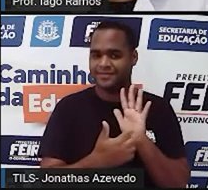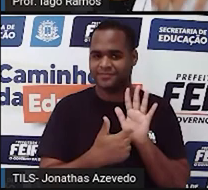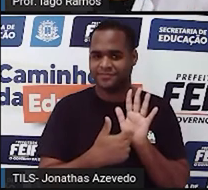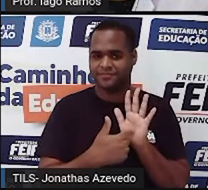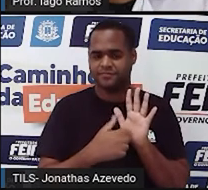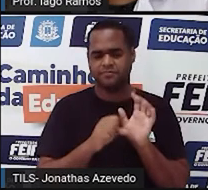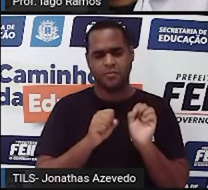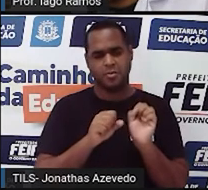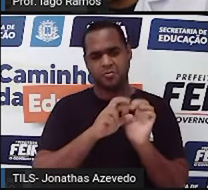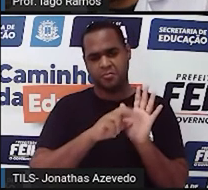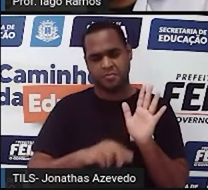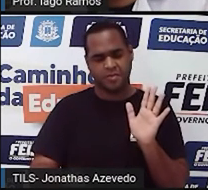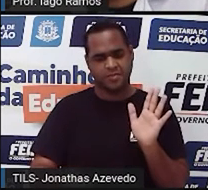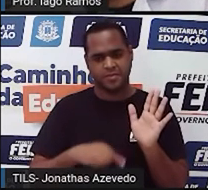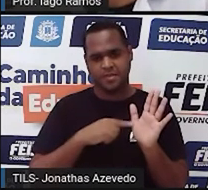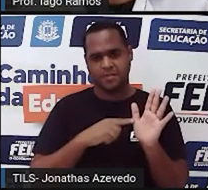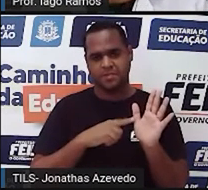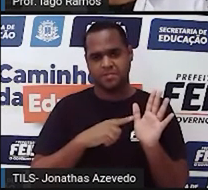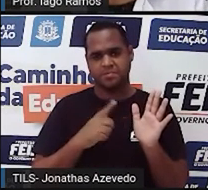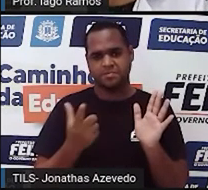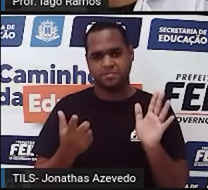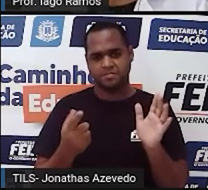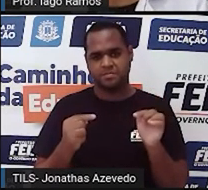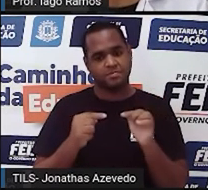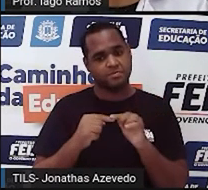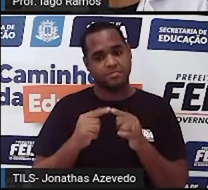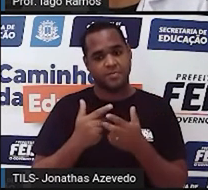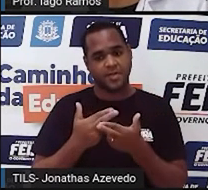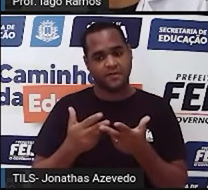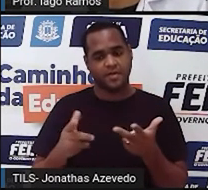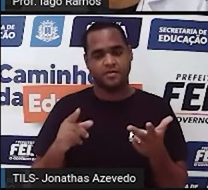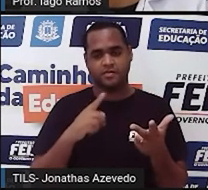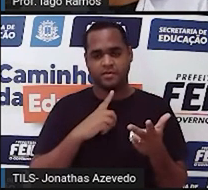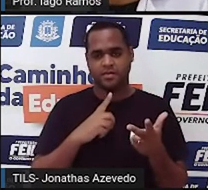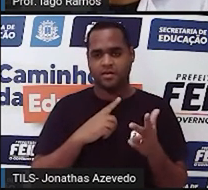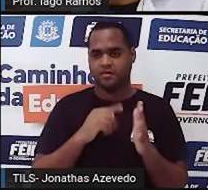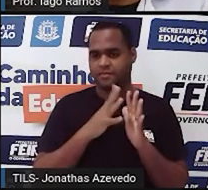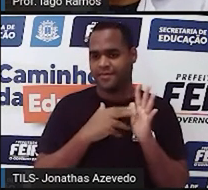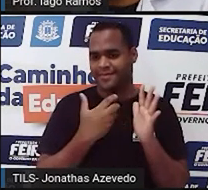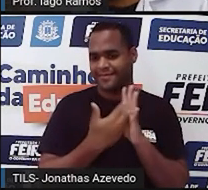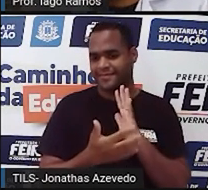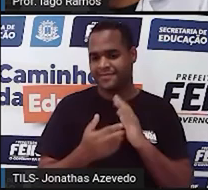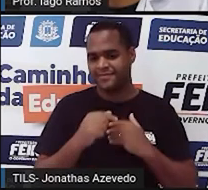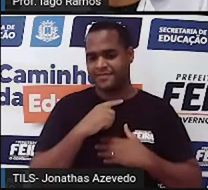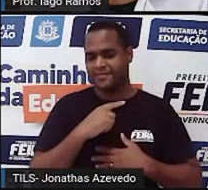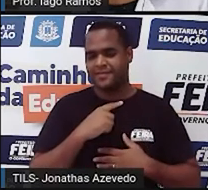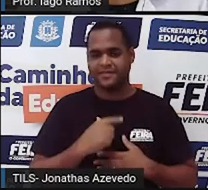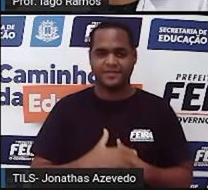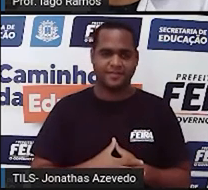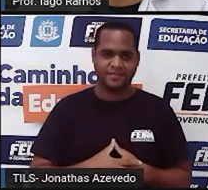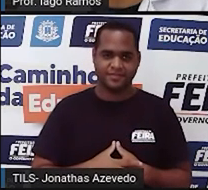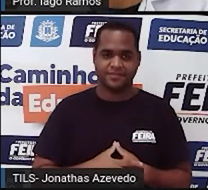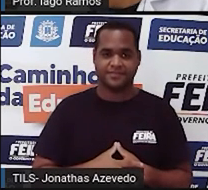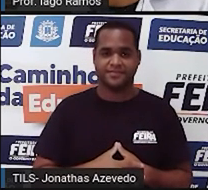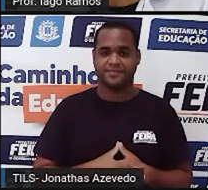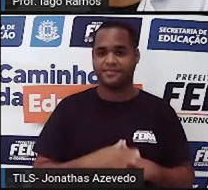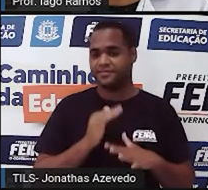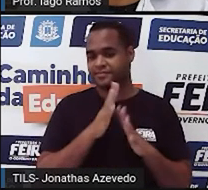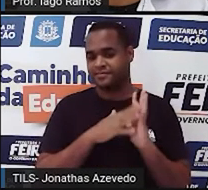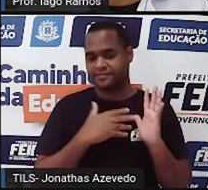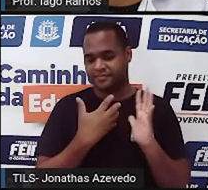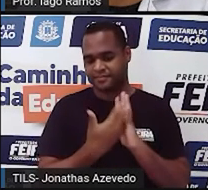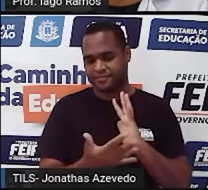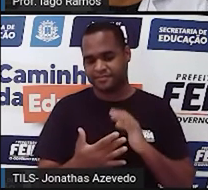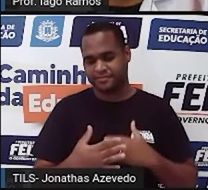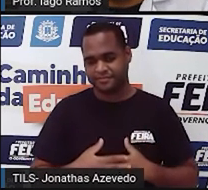Existem vários. Existe uma enorme quantidade de quadrados mágicos. Mas está ali uma tabelinha, certo? Essa